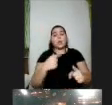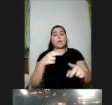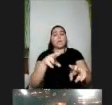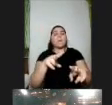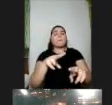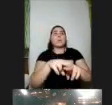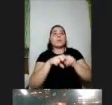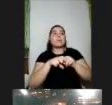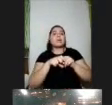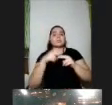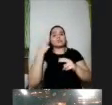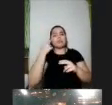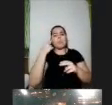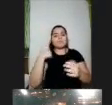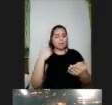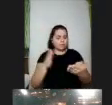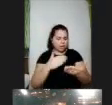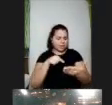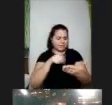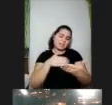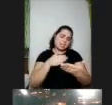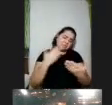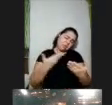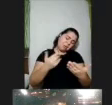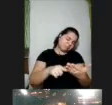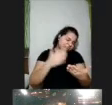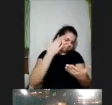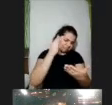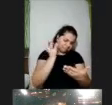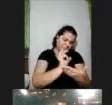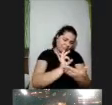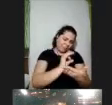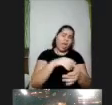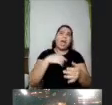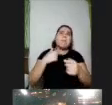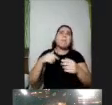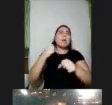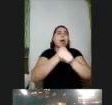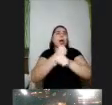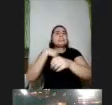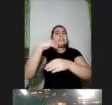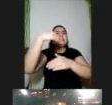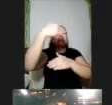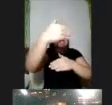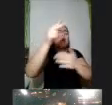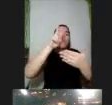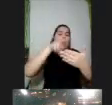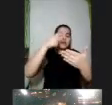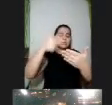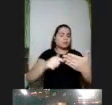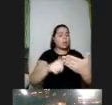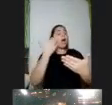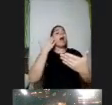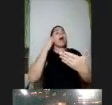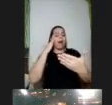comum a gente ler um livro num momento da vida e o mesmo livro quando a gente lê depois parece que é uma outra leitura porque a gente não é mais o mesmo os nossos conhecimentos prévios agora